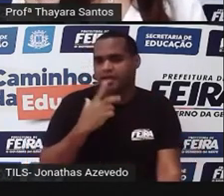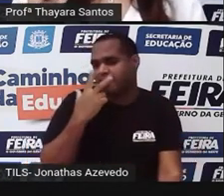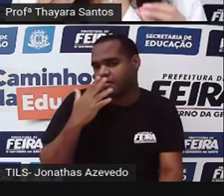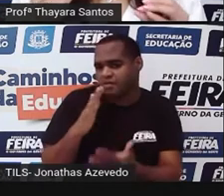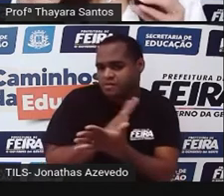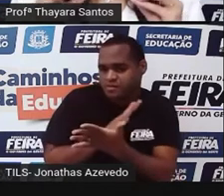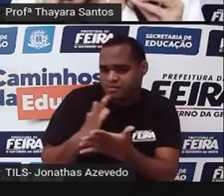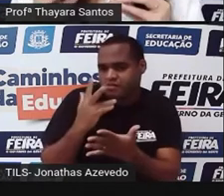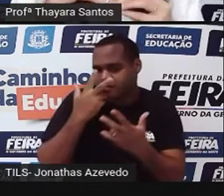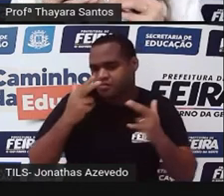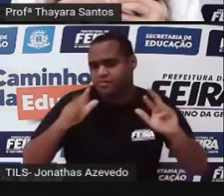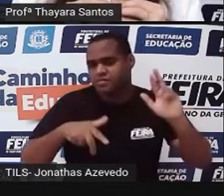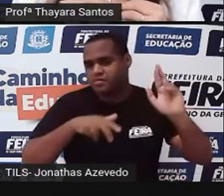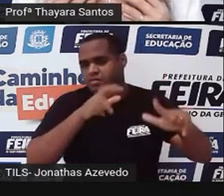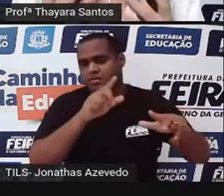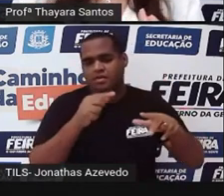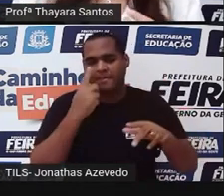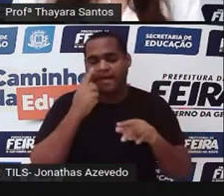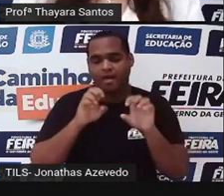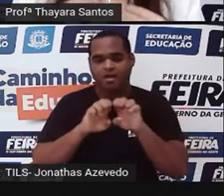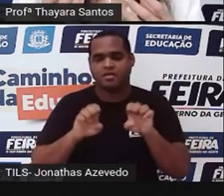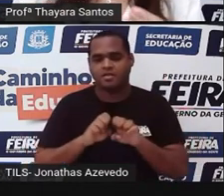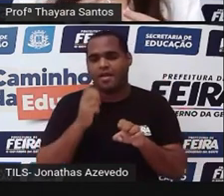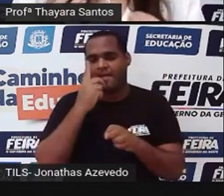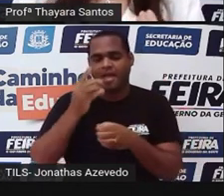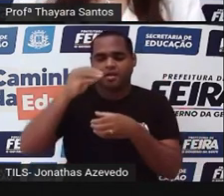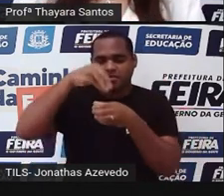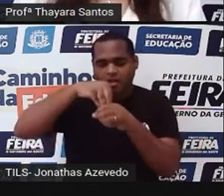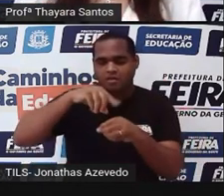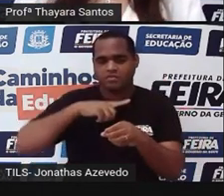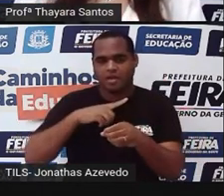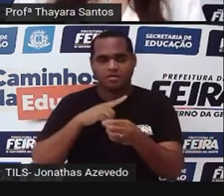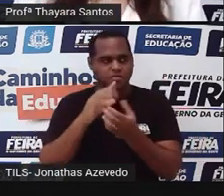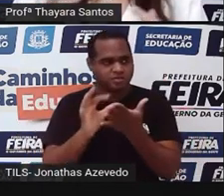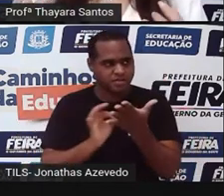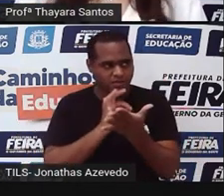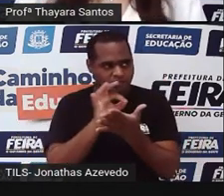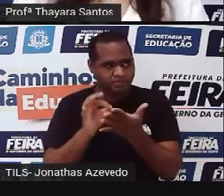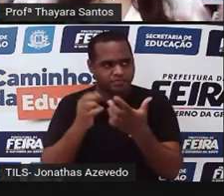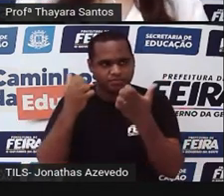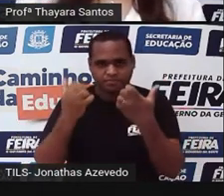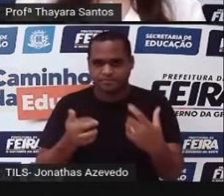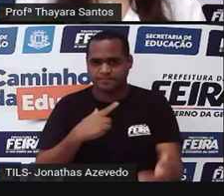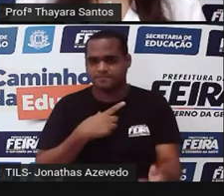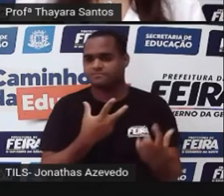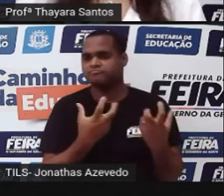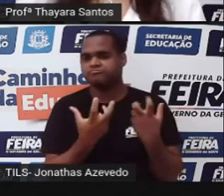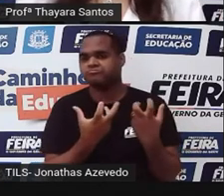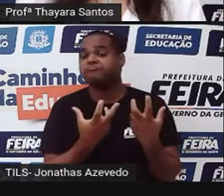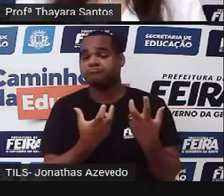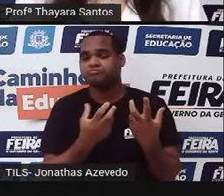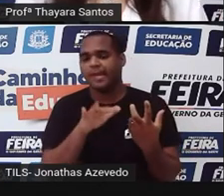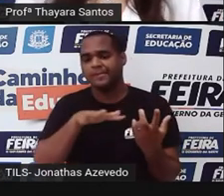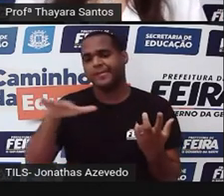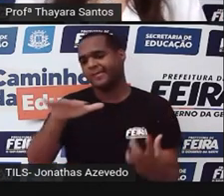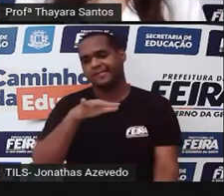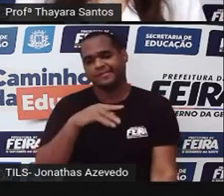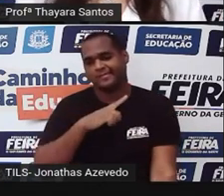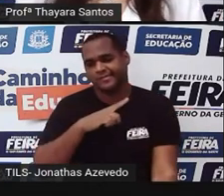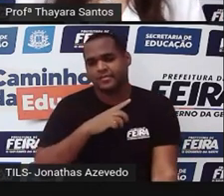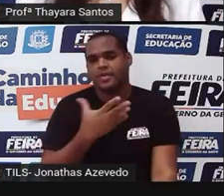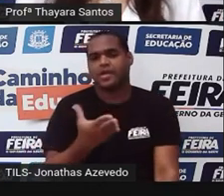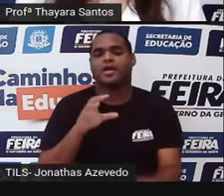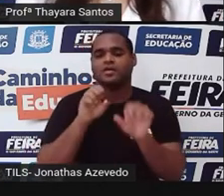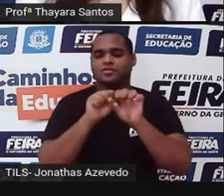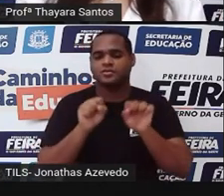cheios de estrutura nervosa, né? De células nervosas, para que eles percebam o ambiente. Eles têm um